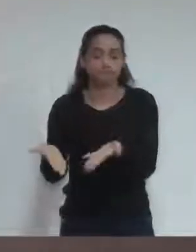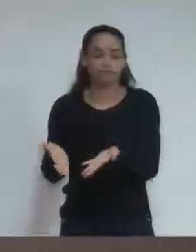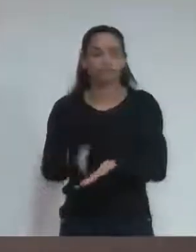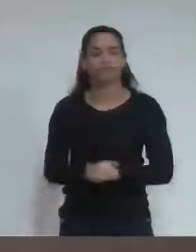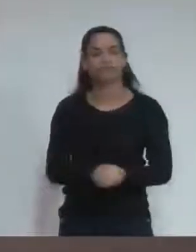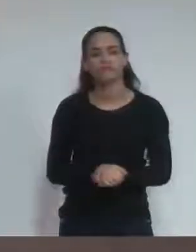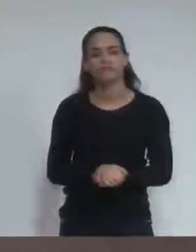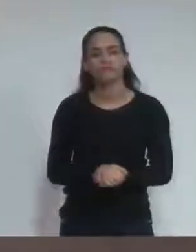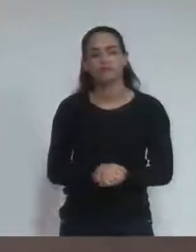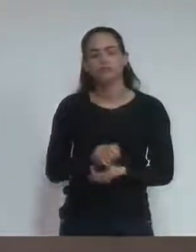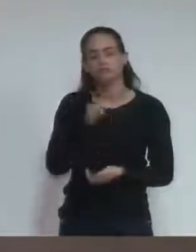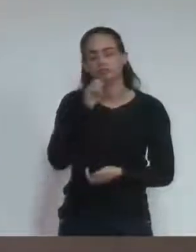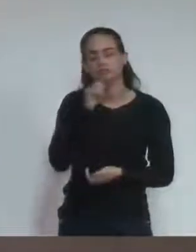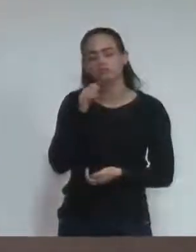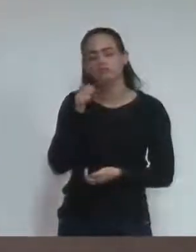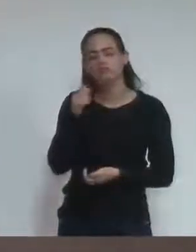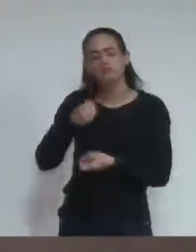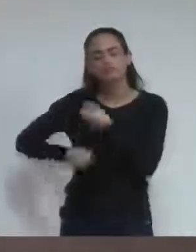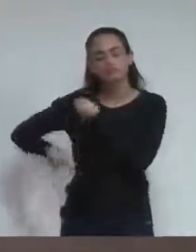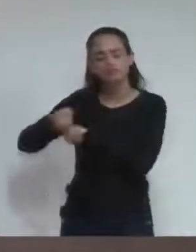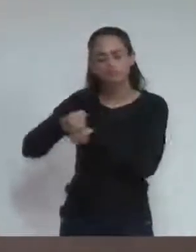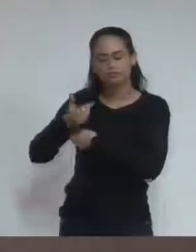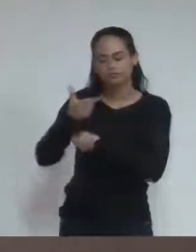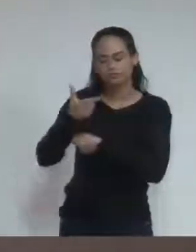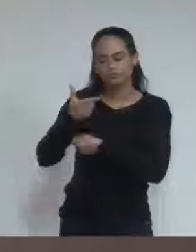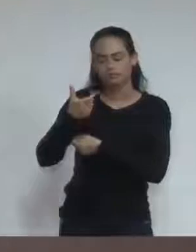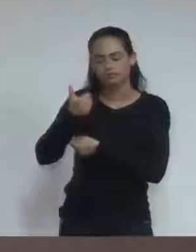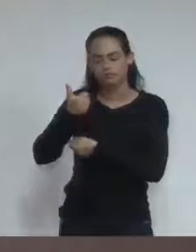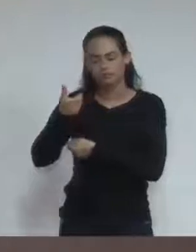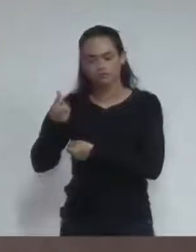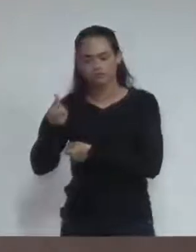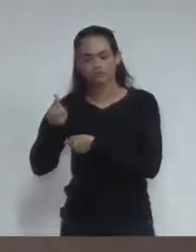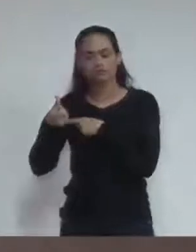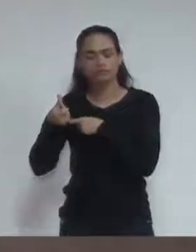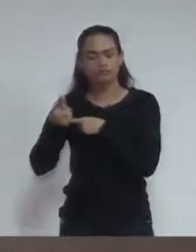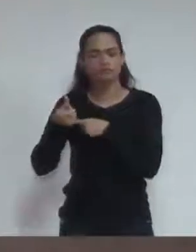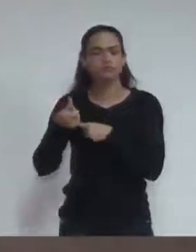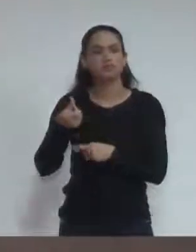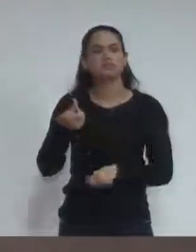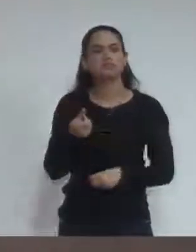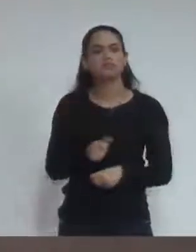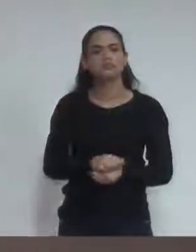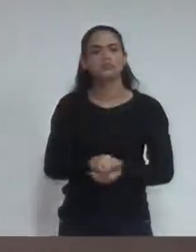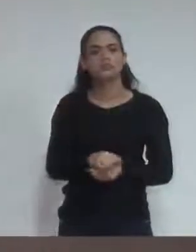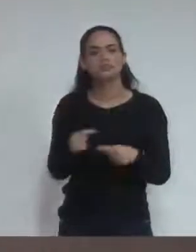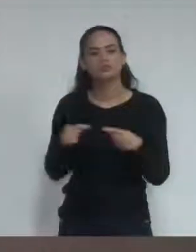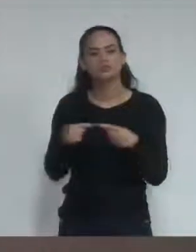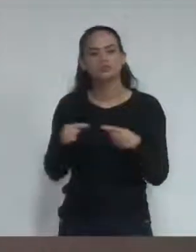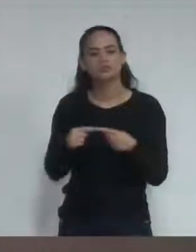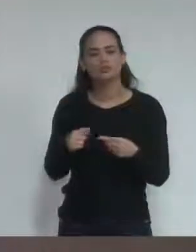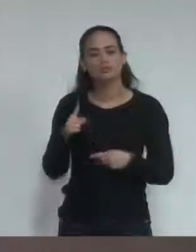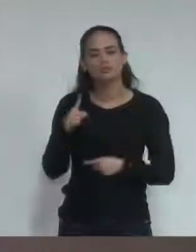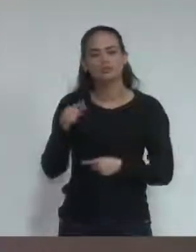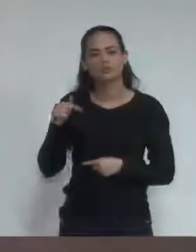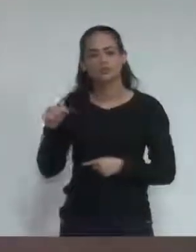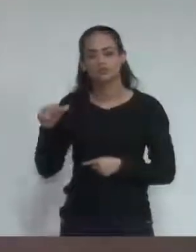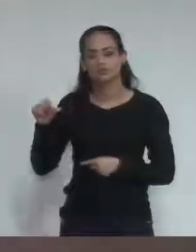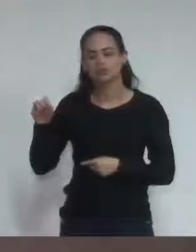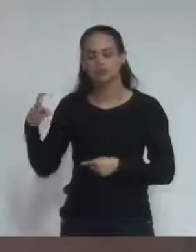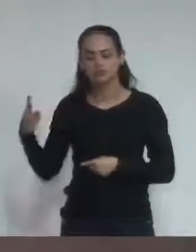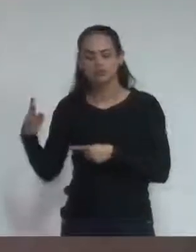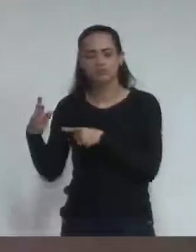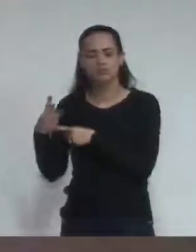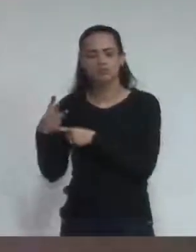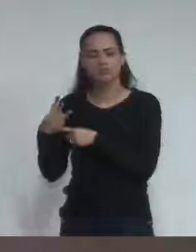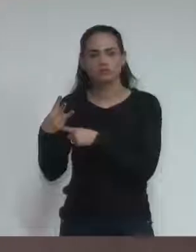Voltando um pouquinho ao passado, 2016. Olha lá. O acórdão número 1793. Isso é